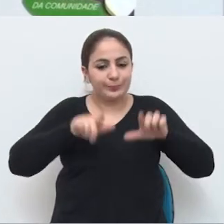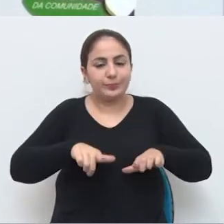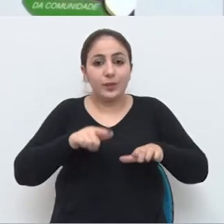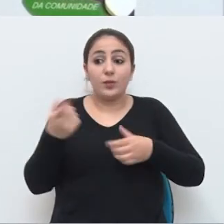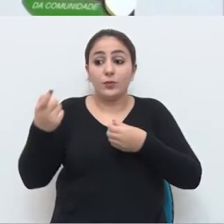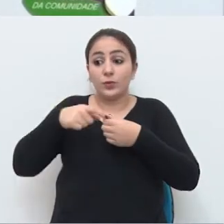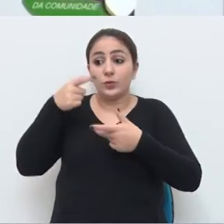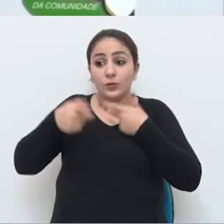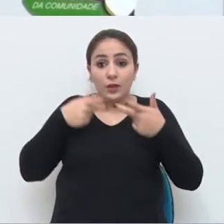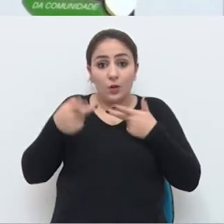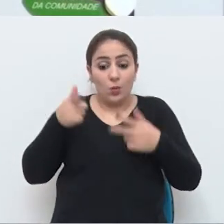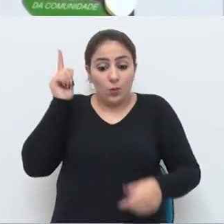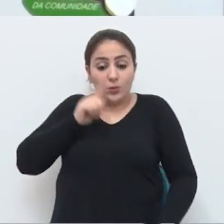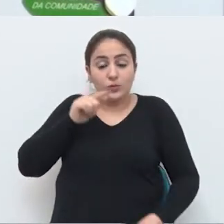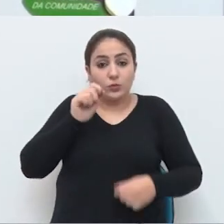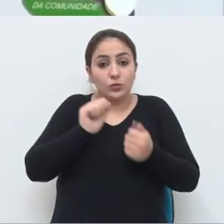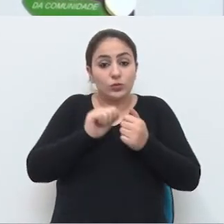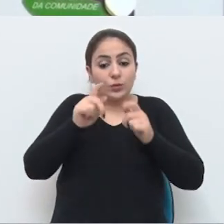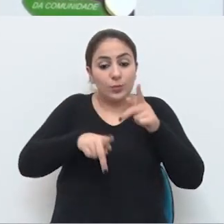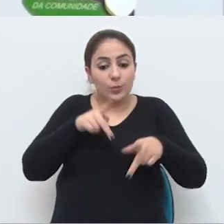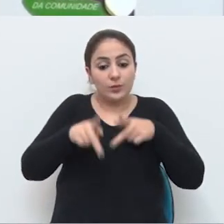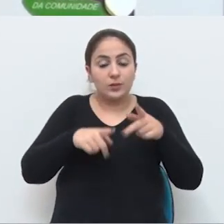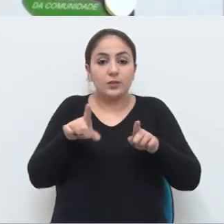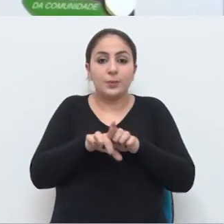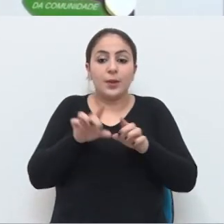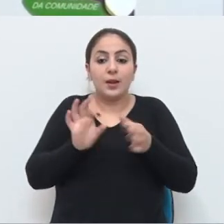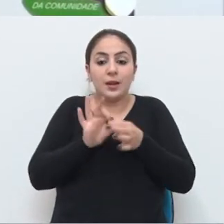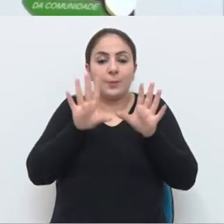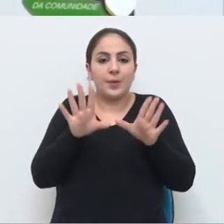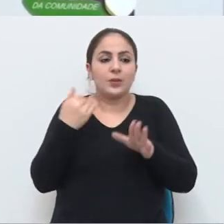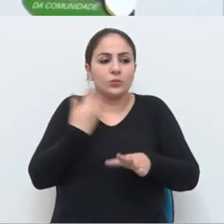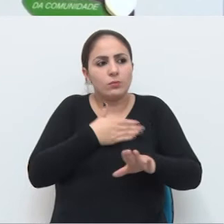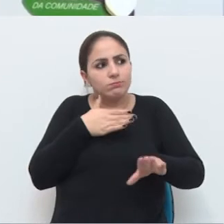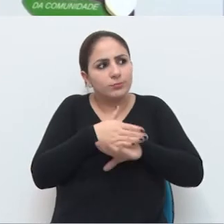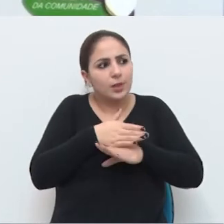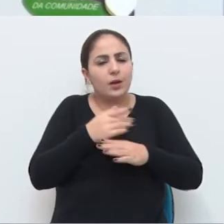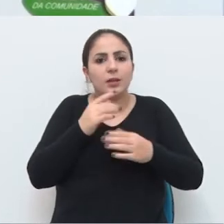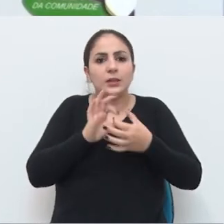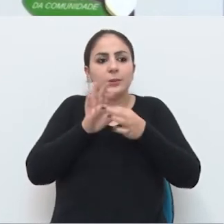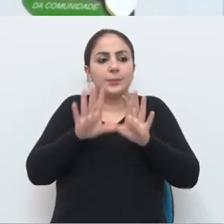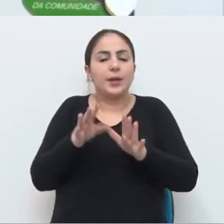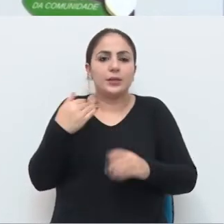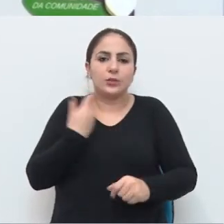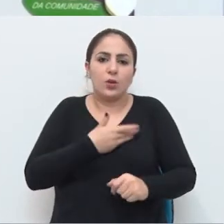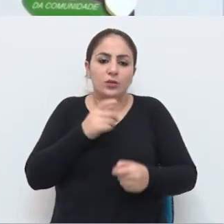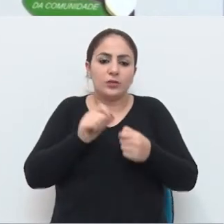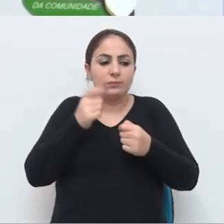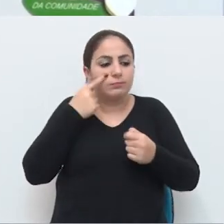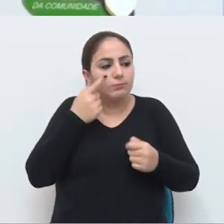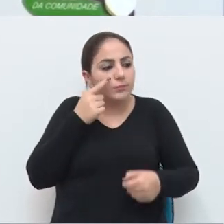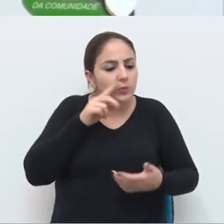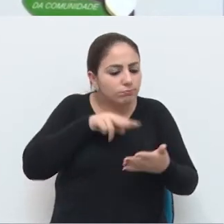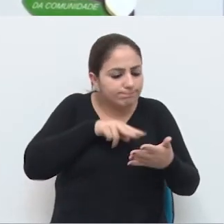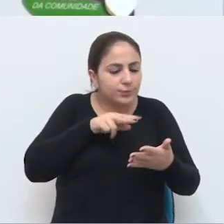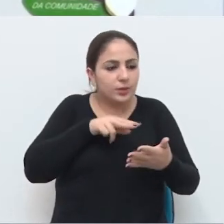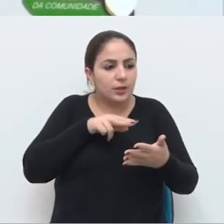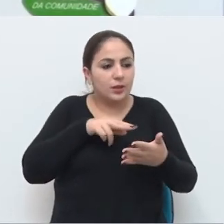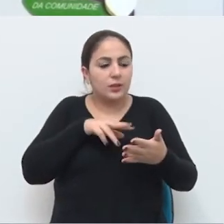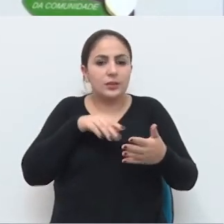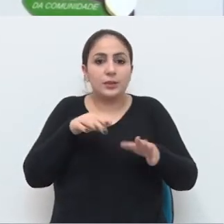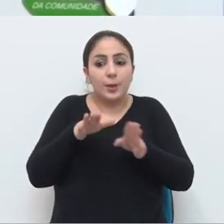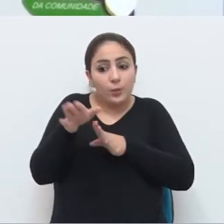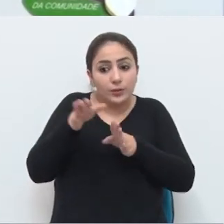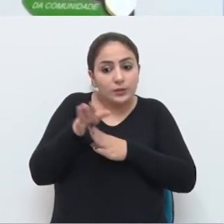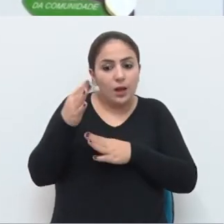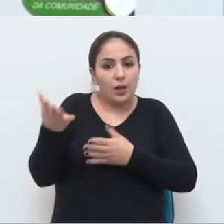espaço, eu volto a dizer que conquistou o espaço com a população, nos permite entrar, nos permite fazer a vistoria, nos permite dar uma orientação,